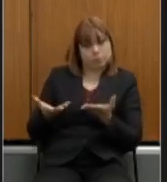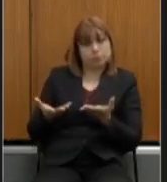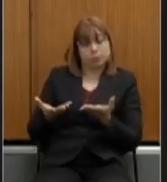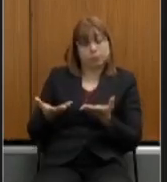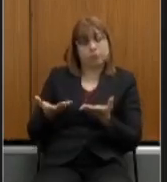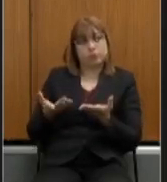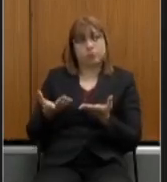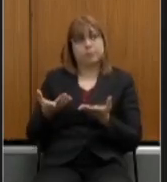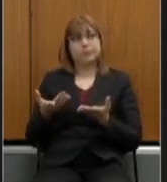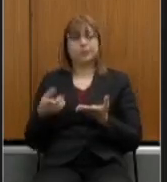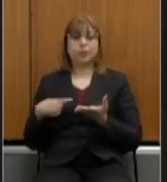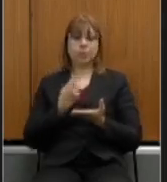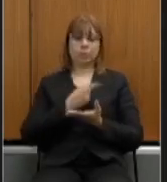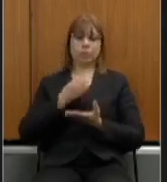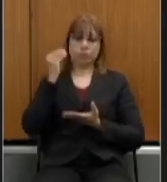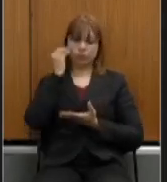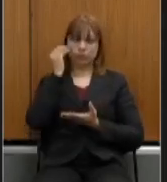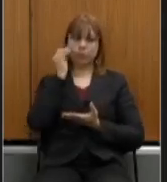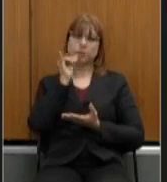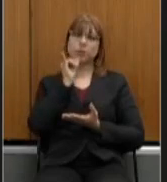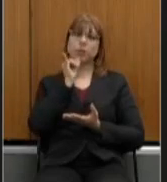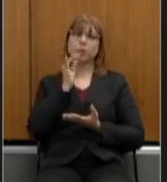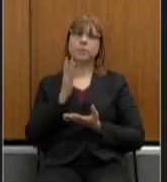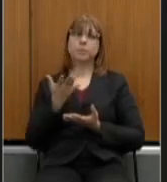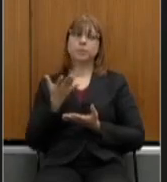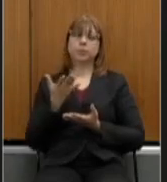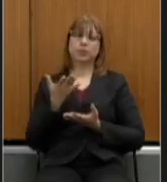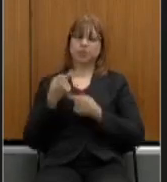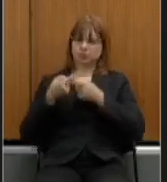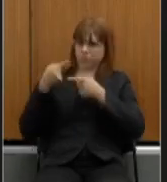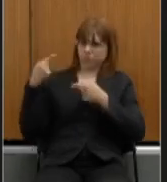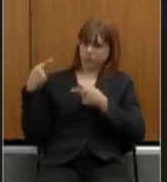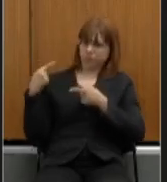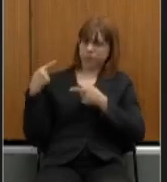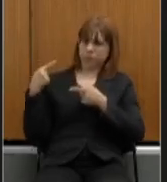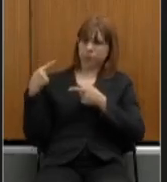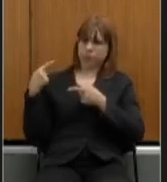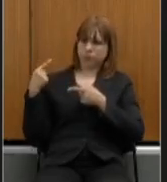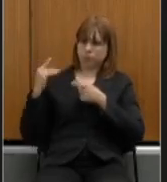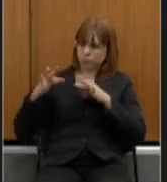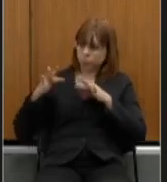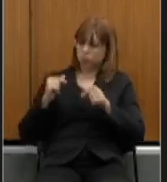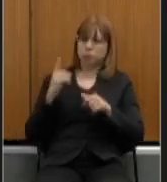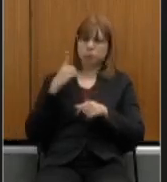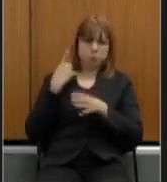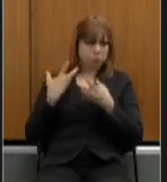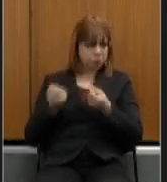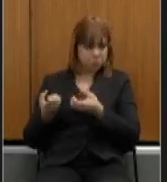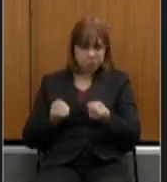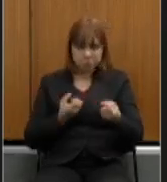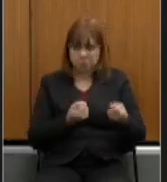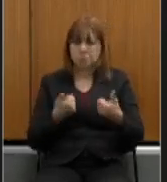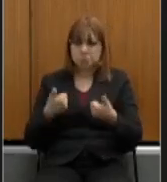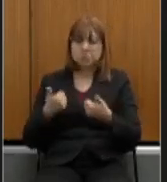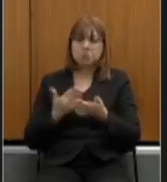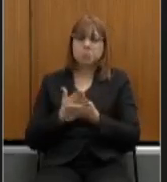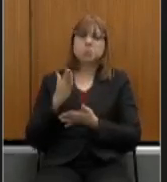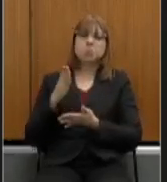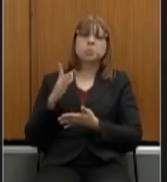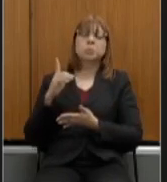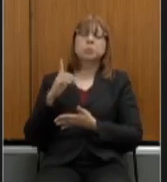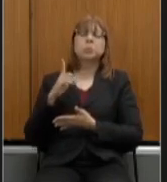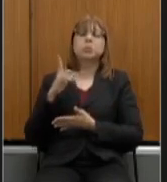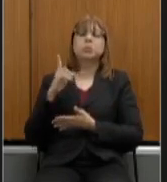fizemos e estamos fazendo por exemplo na semana passada por unanimidade aprovação da LDO e devemos